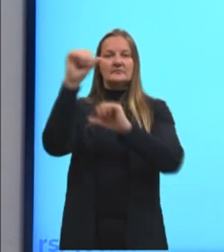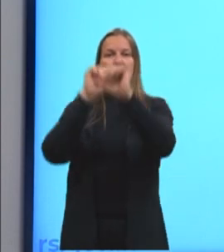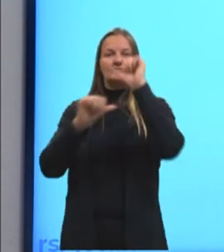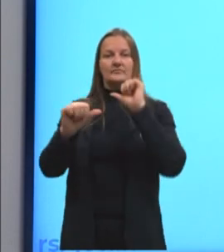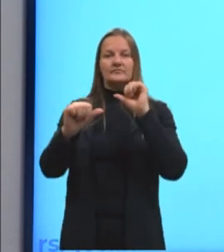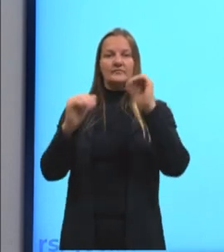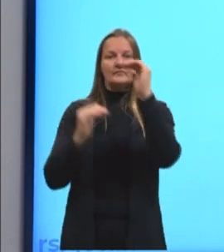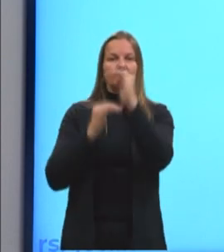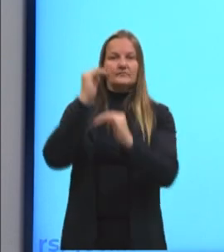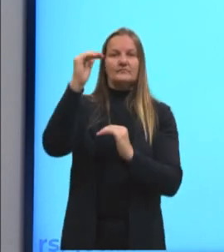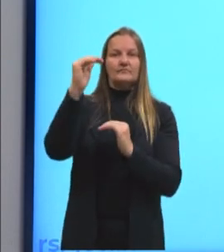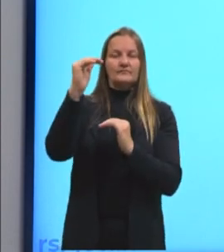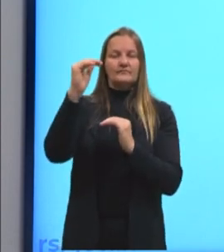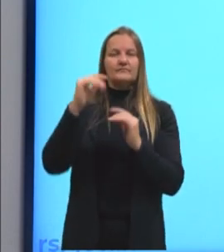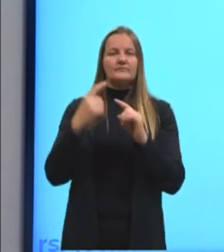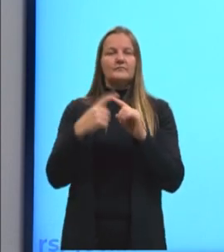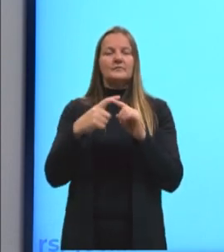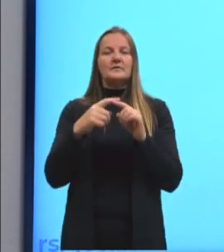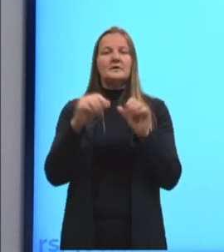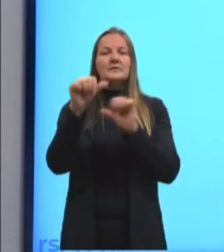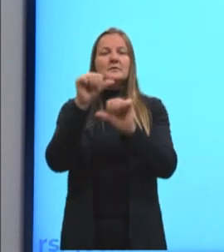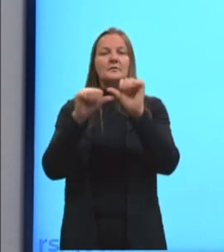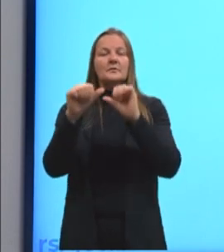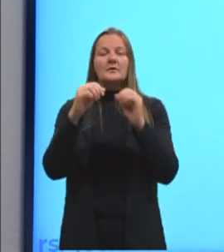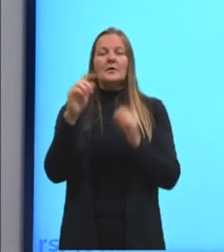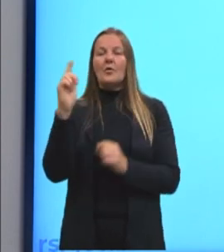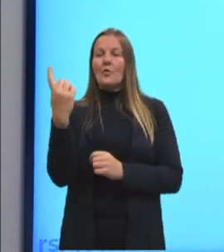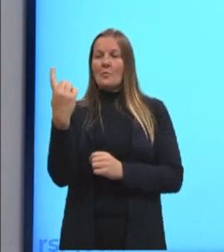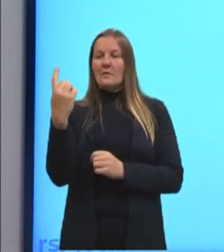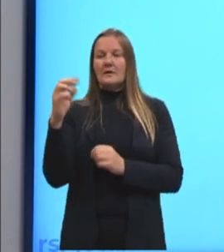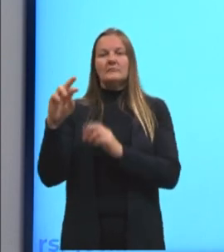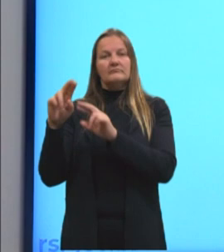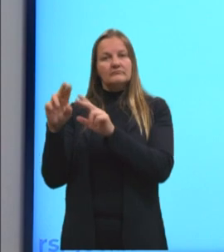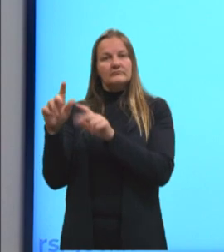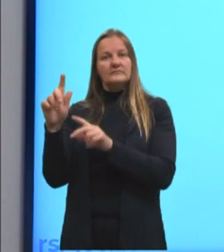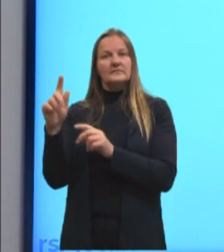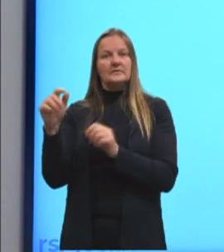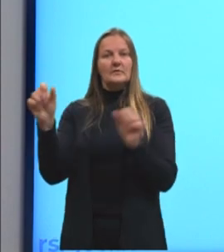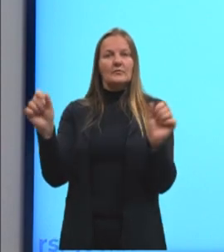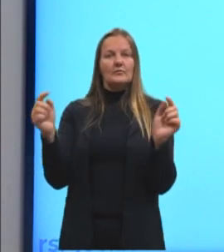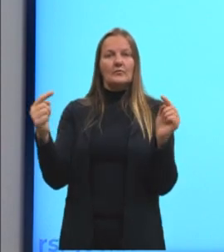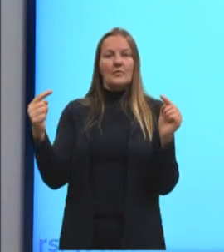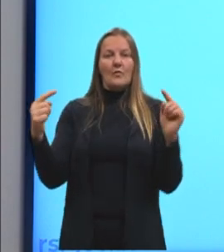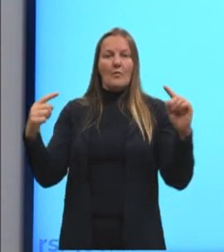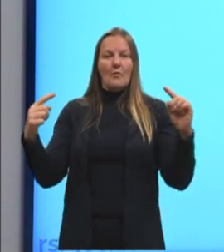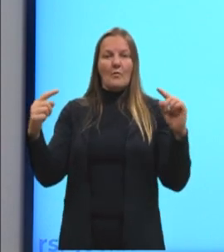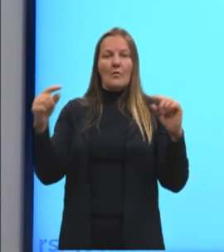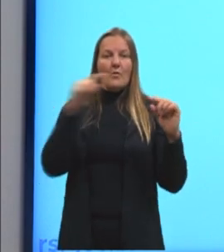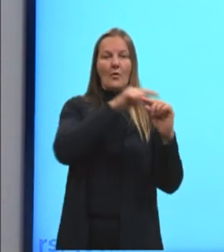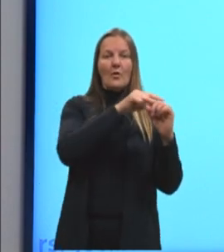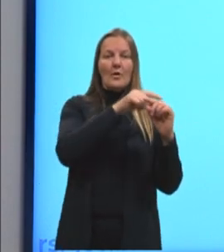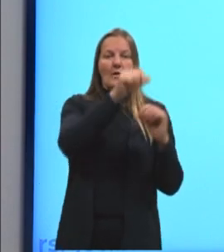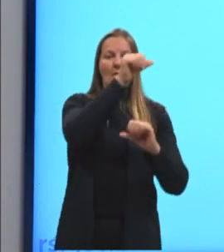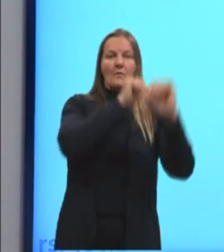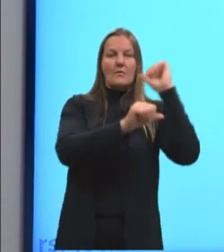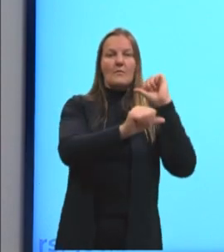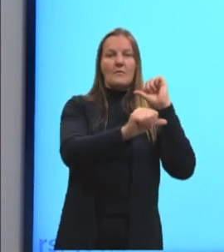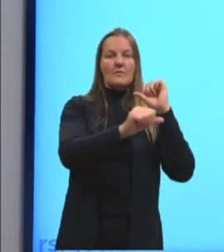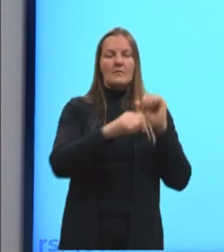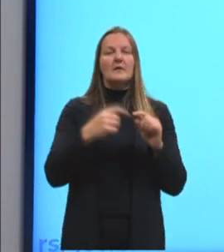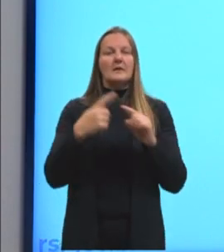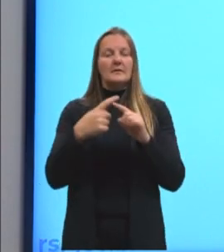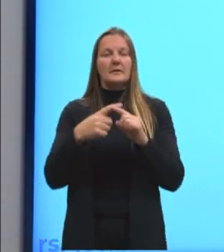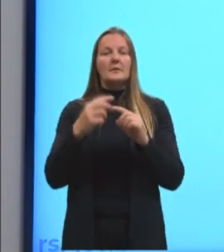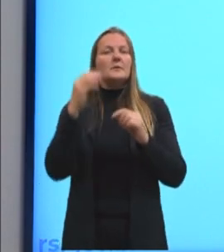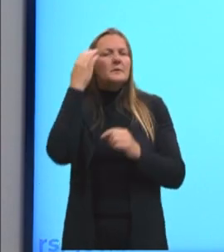observada quando a mudança em uma grandeza produz uma alteração oposta na outra. Então, para a